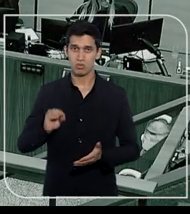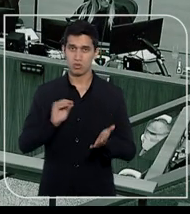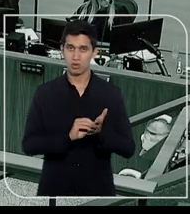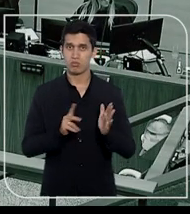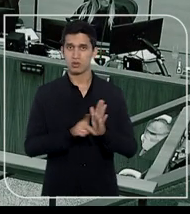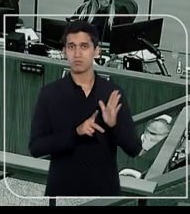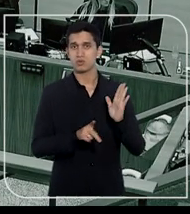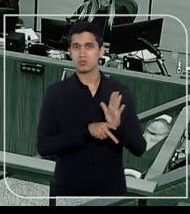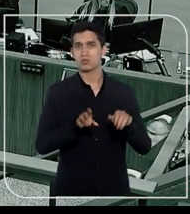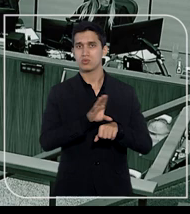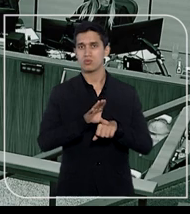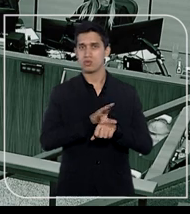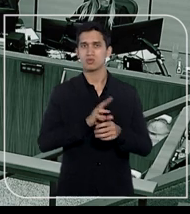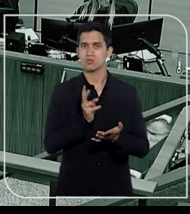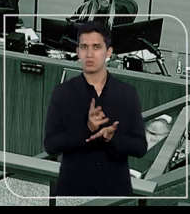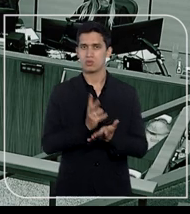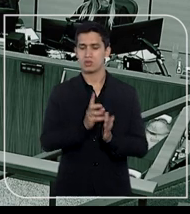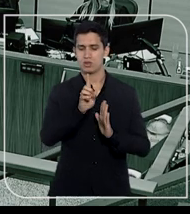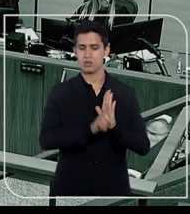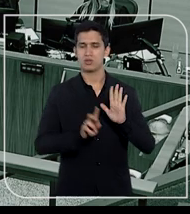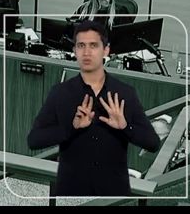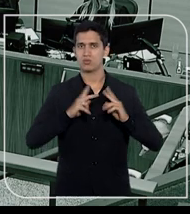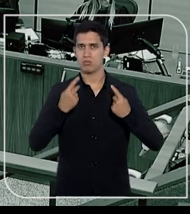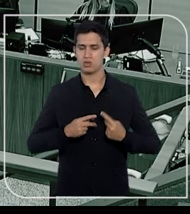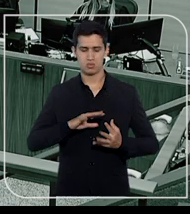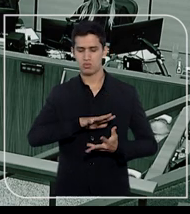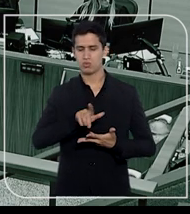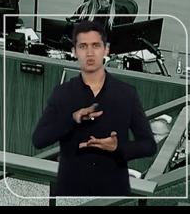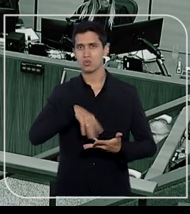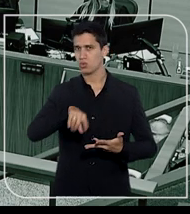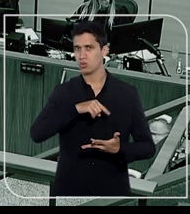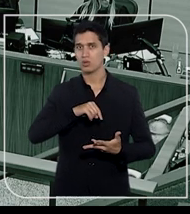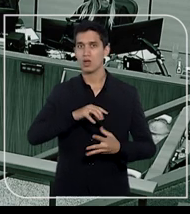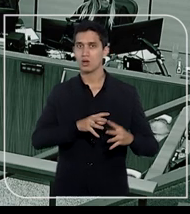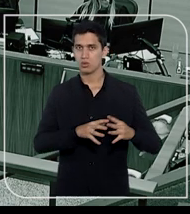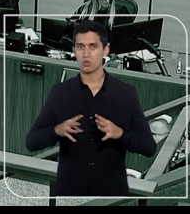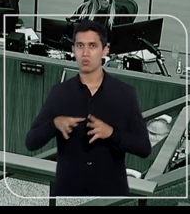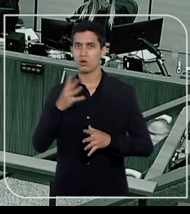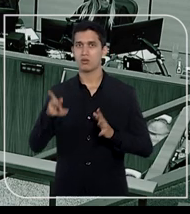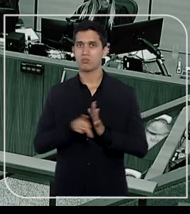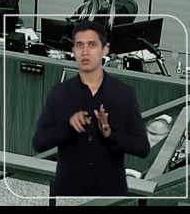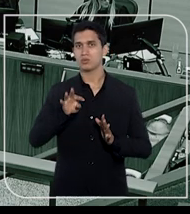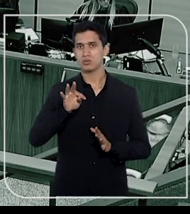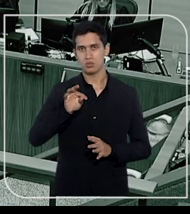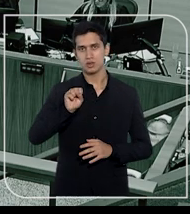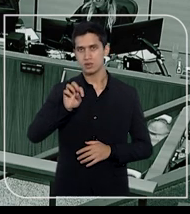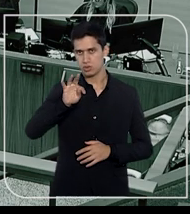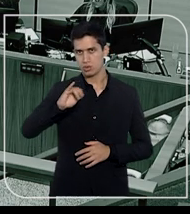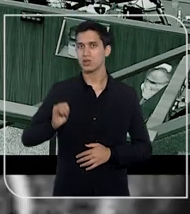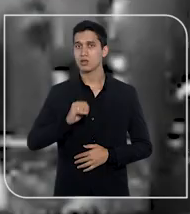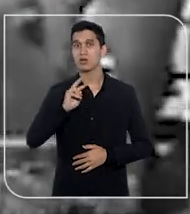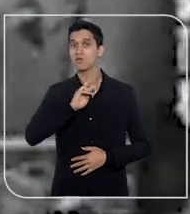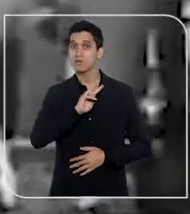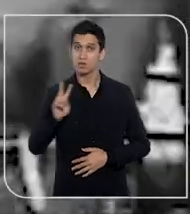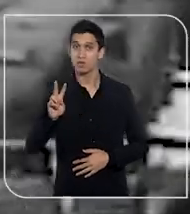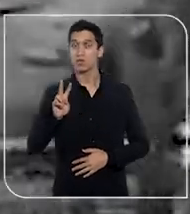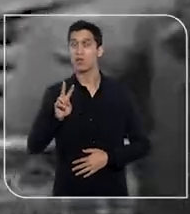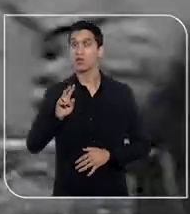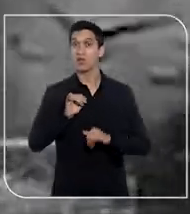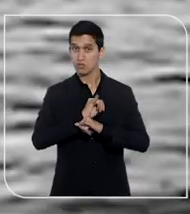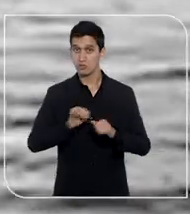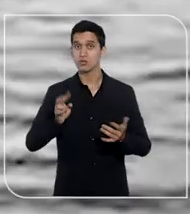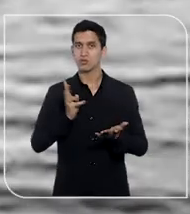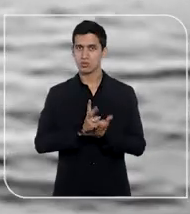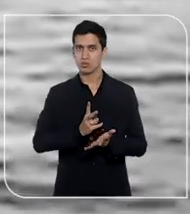princípio constitucional da prevalência dos direitos humanos no mundo inteiro, a quarta turma do Tribunal da Cidadania determinou a